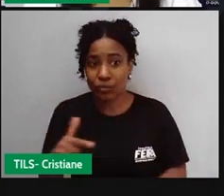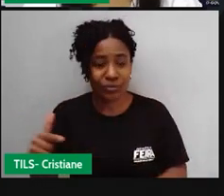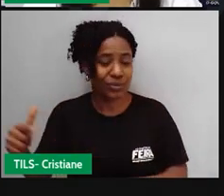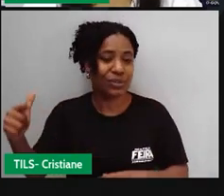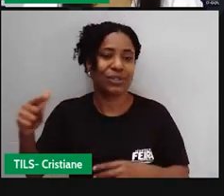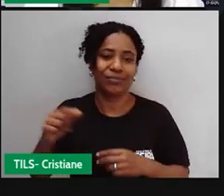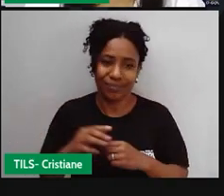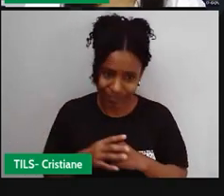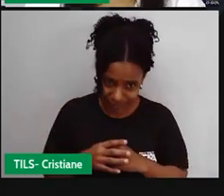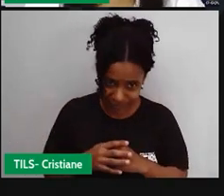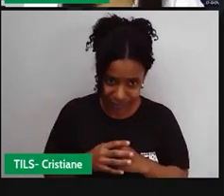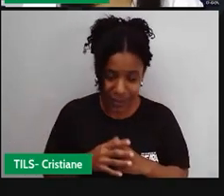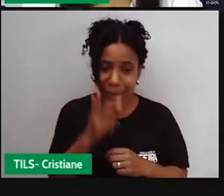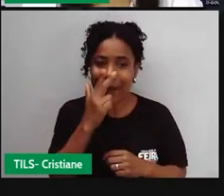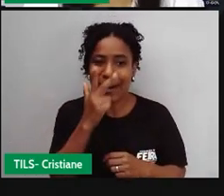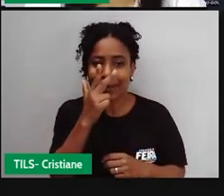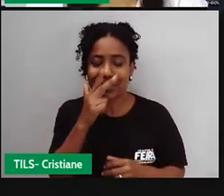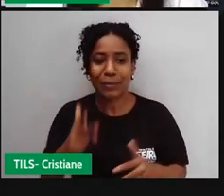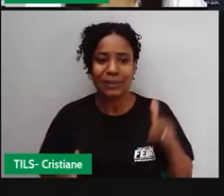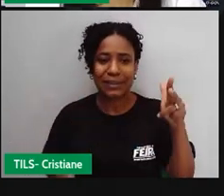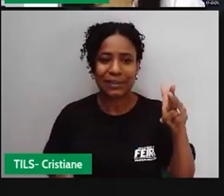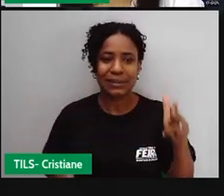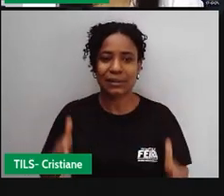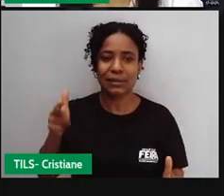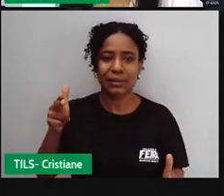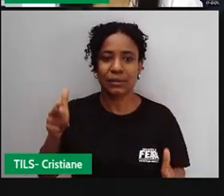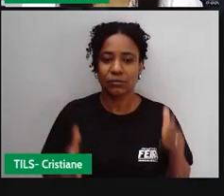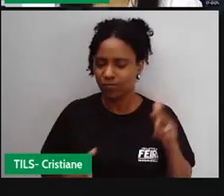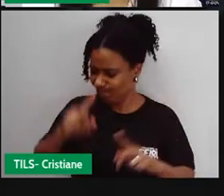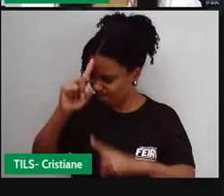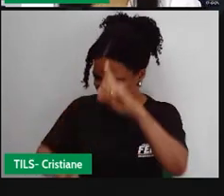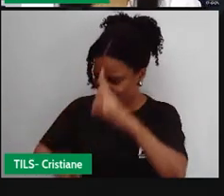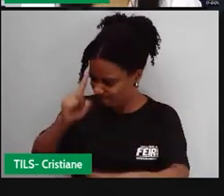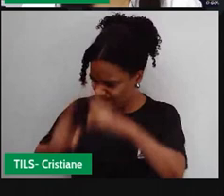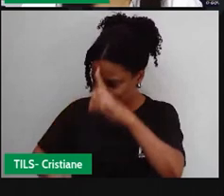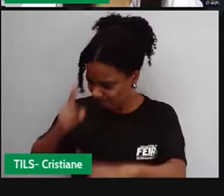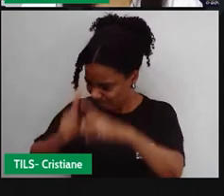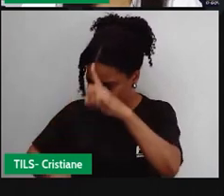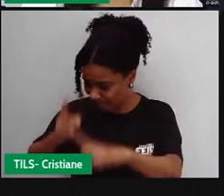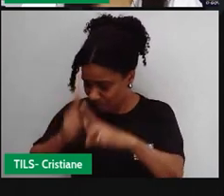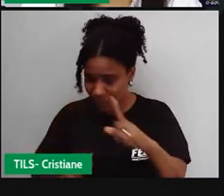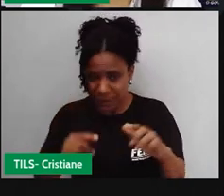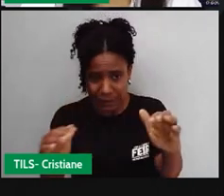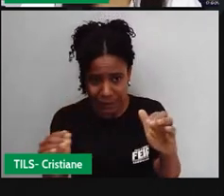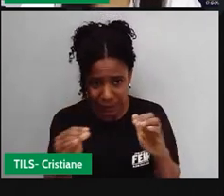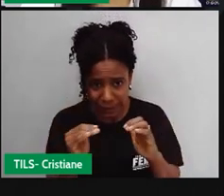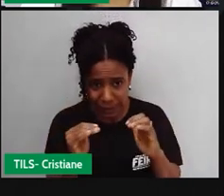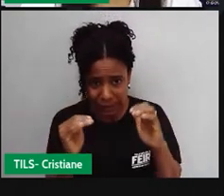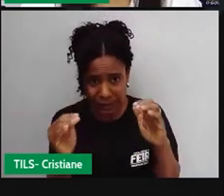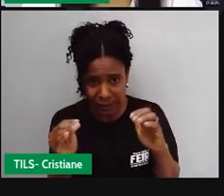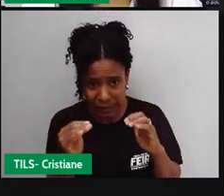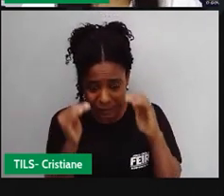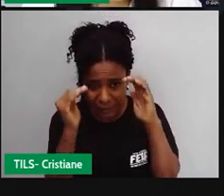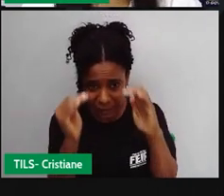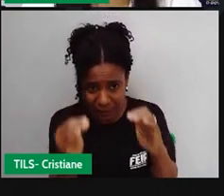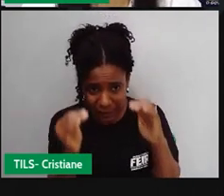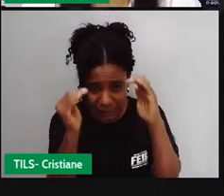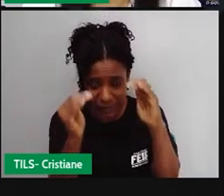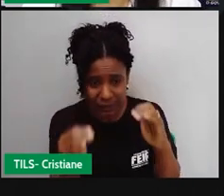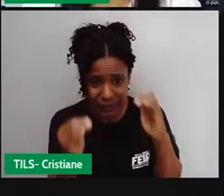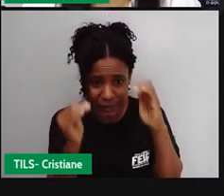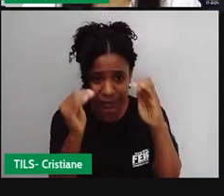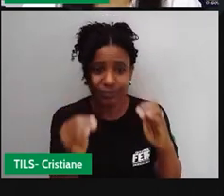fossem bonecos, né? Robôs. Como se fossem ali um produto realmente que a gente compra